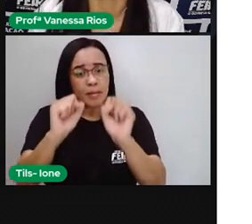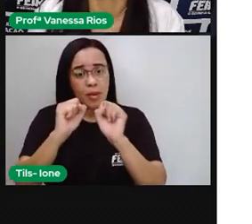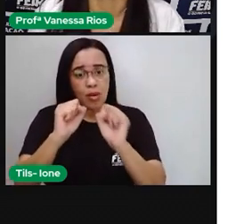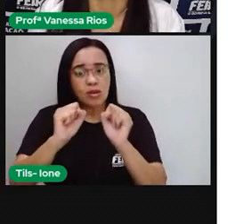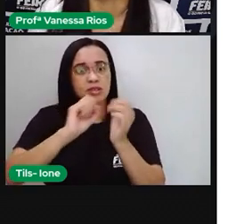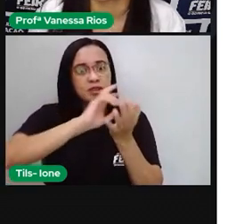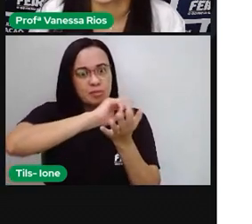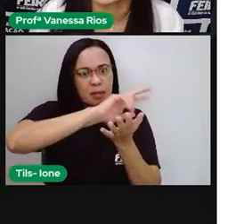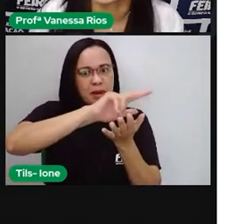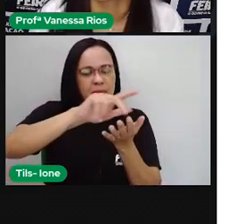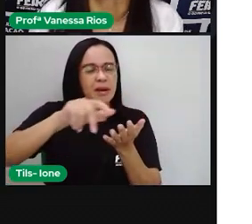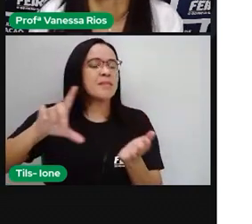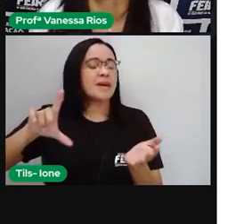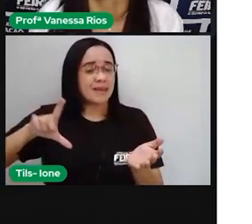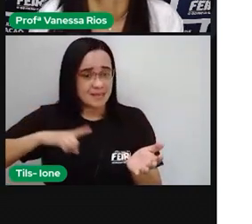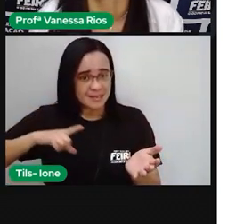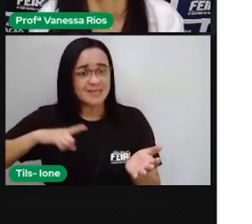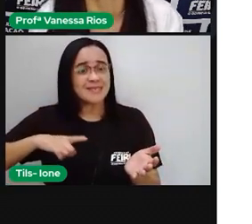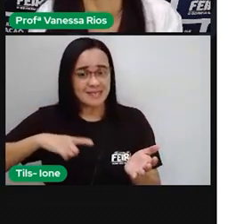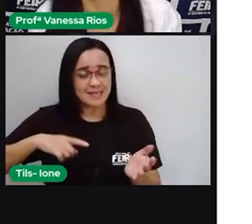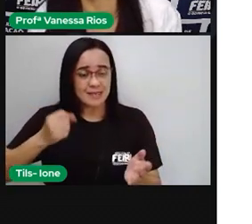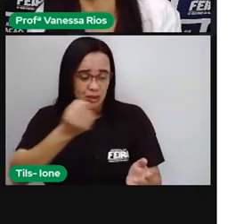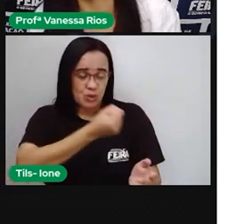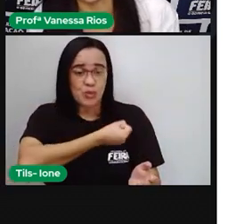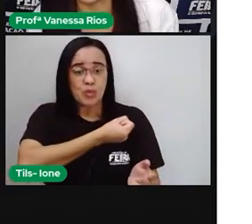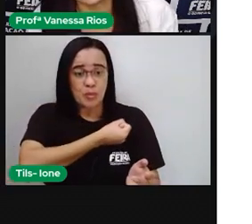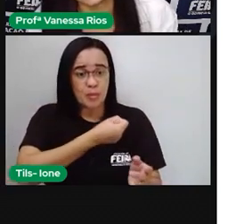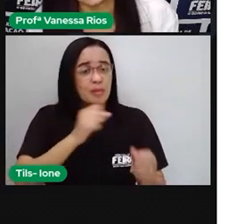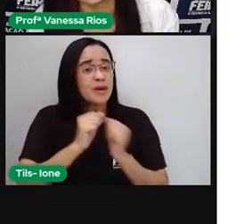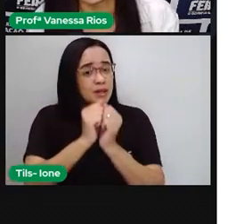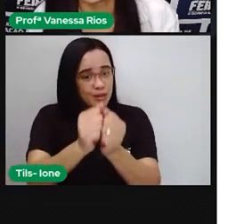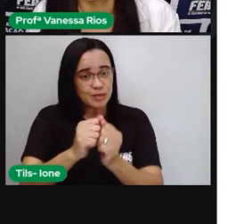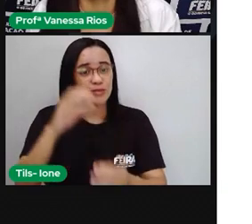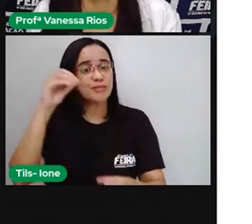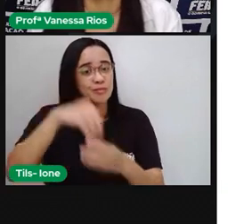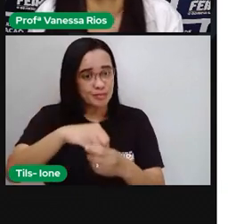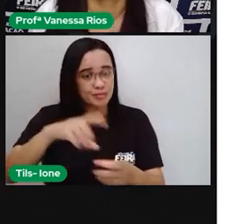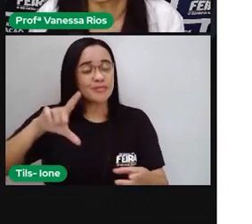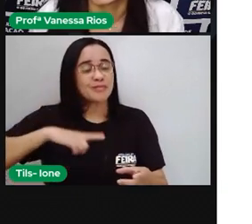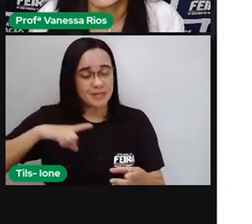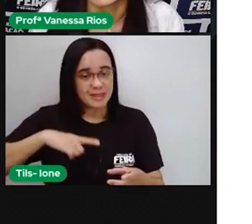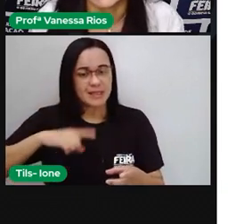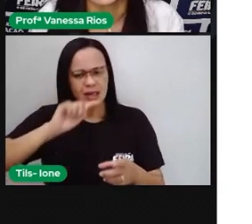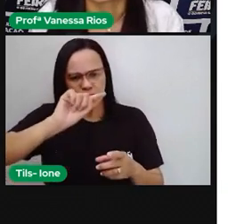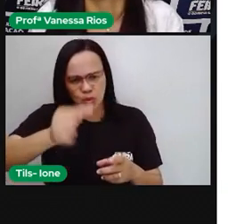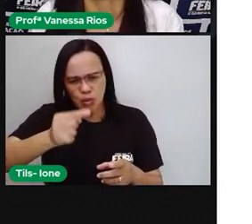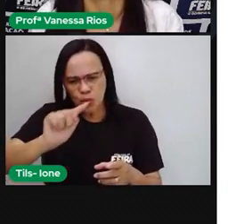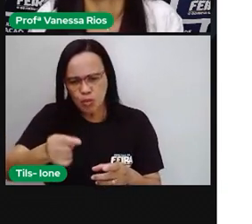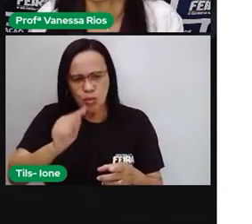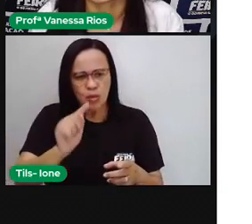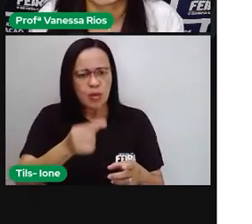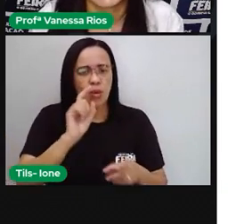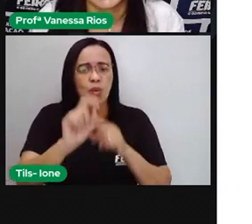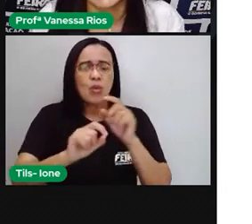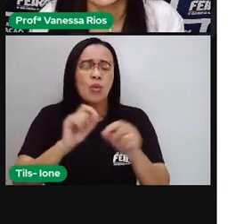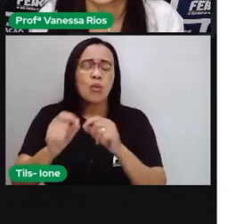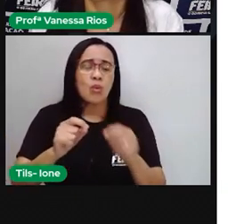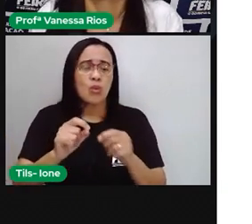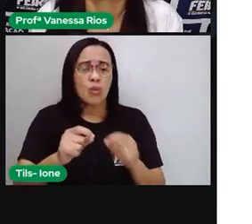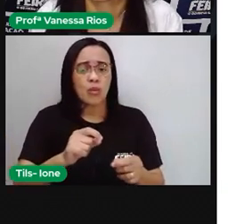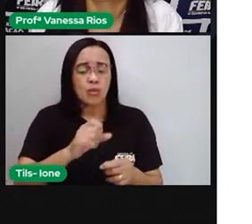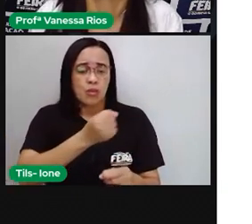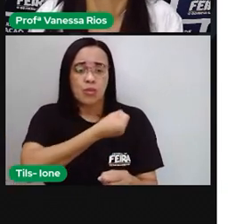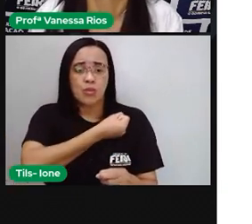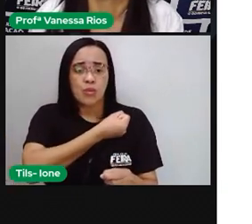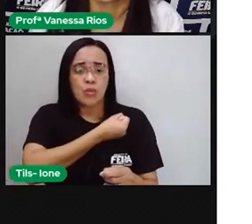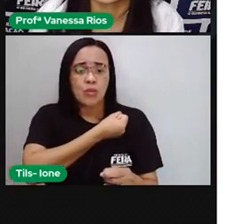diversas situações onde os números estão presentes. E esses números aí, onde a vírgula aparece, a